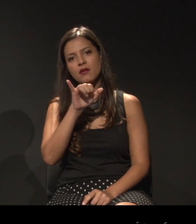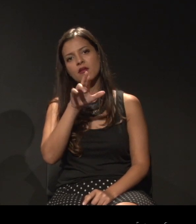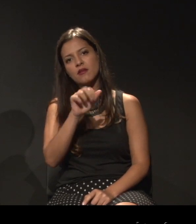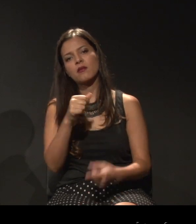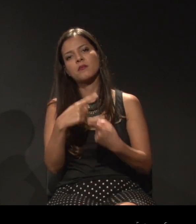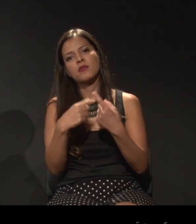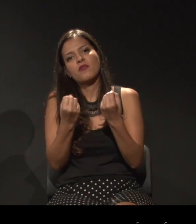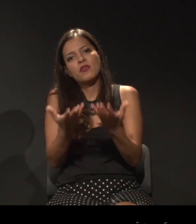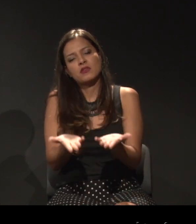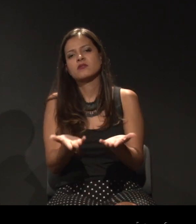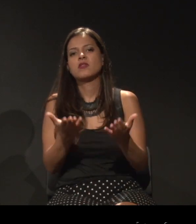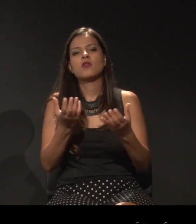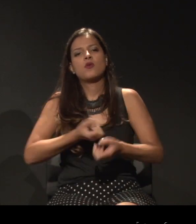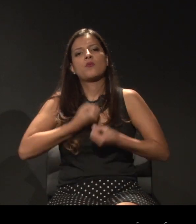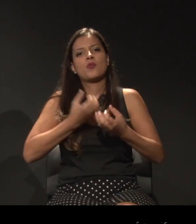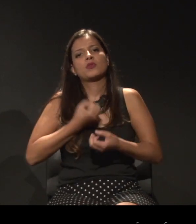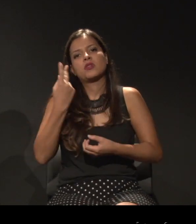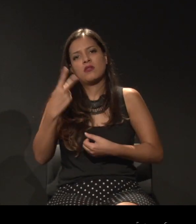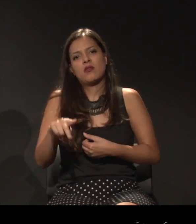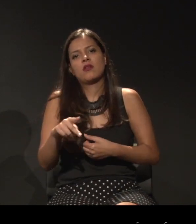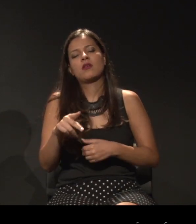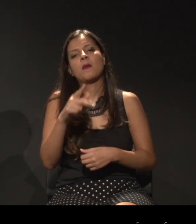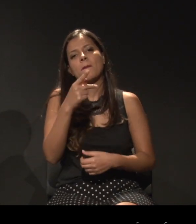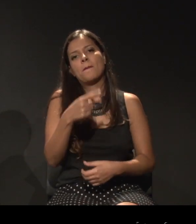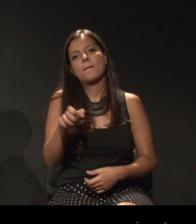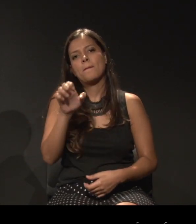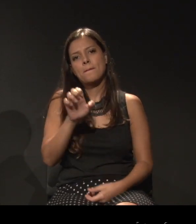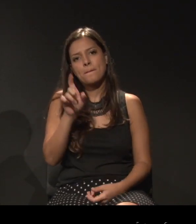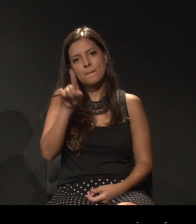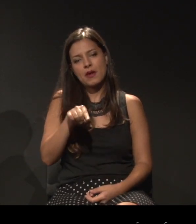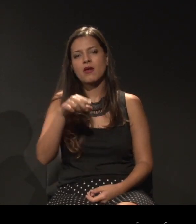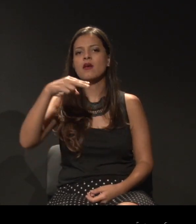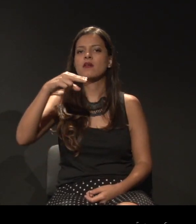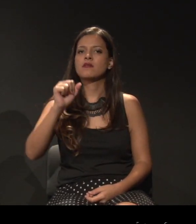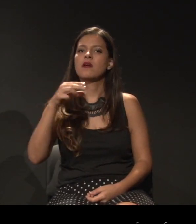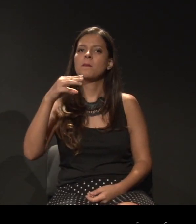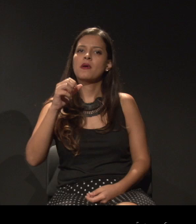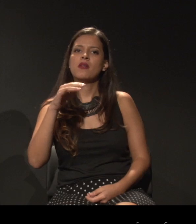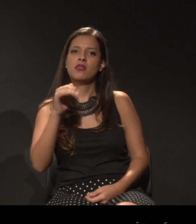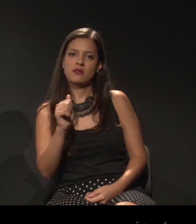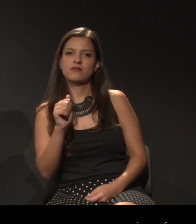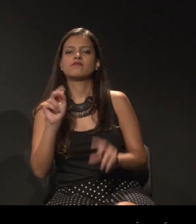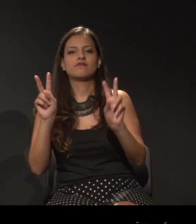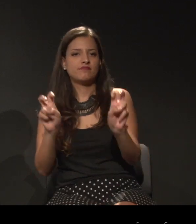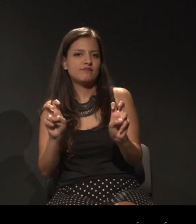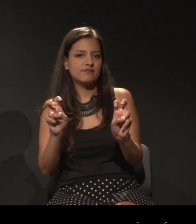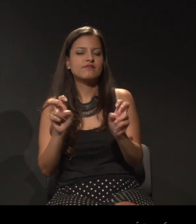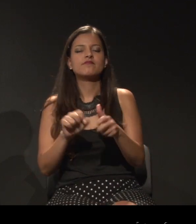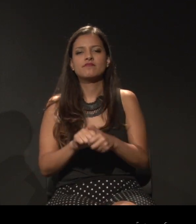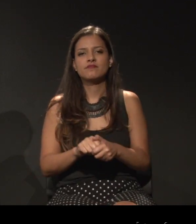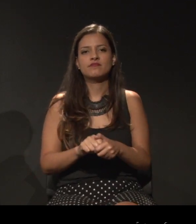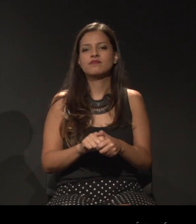E que a gente usa trecho dela nessa apresentação. E